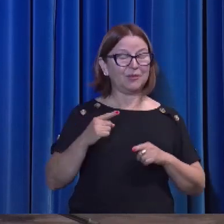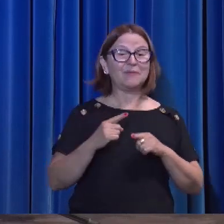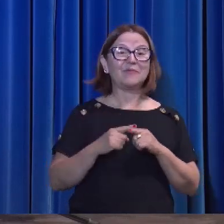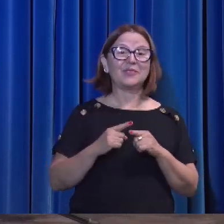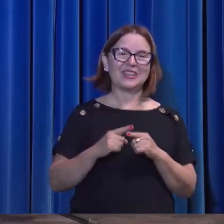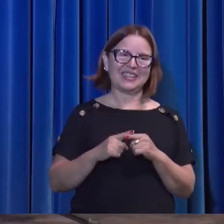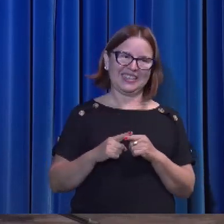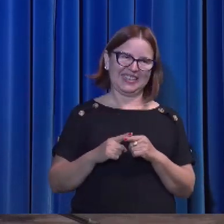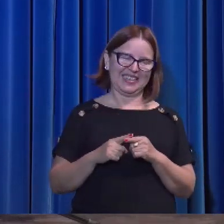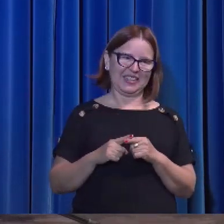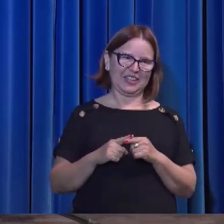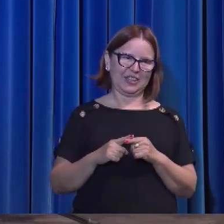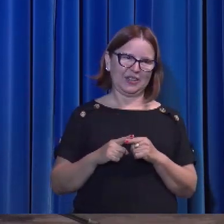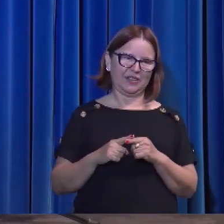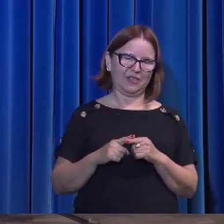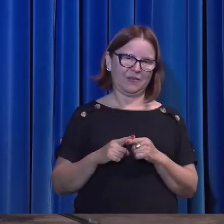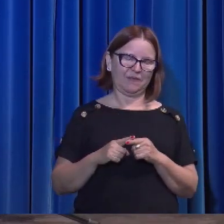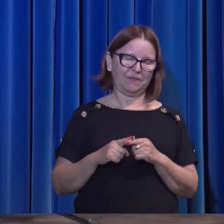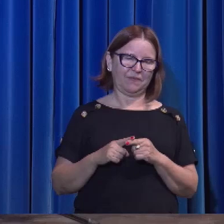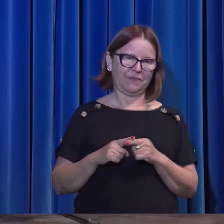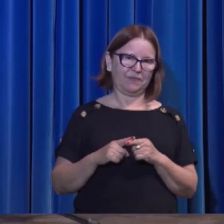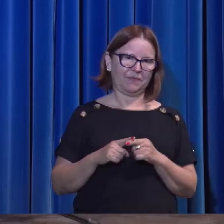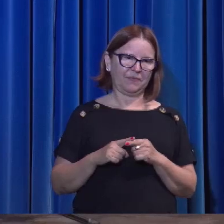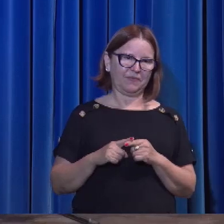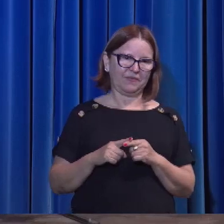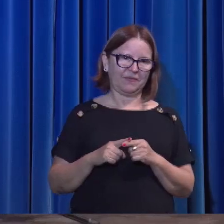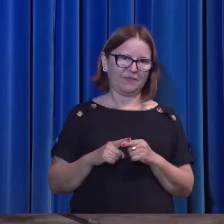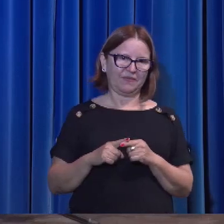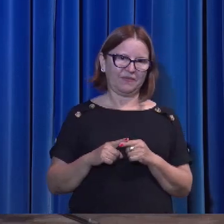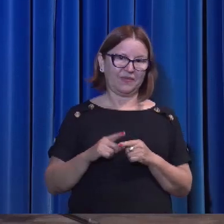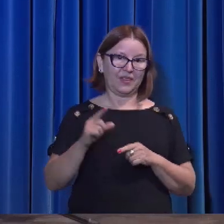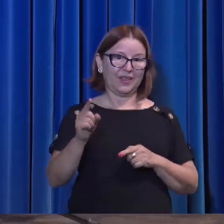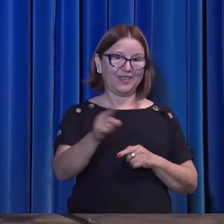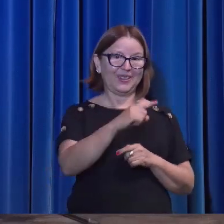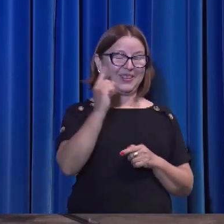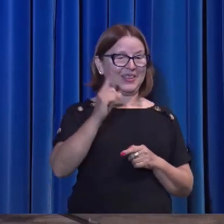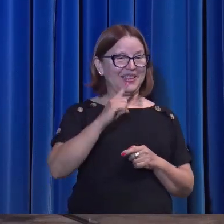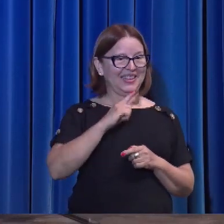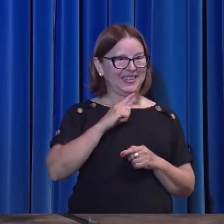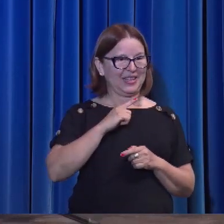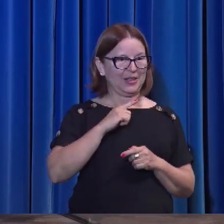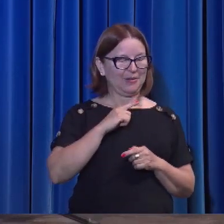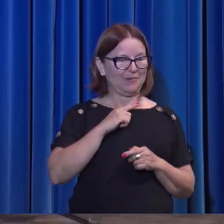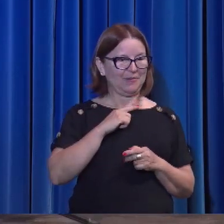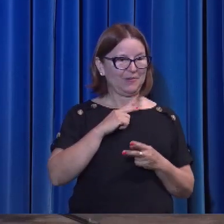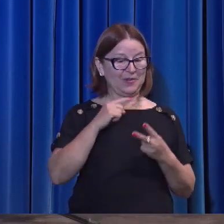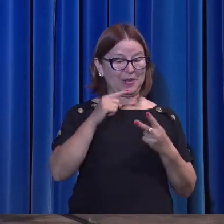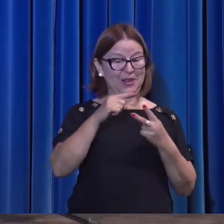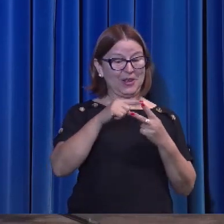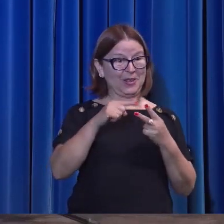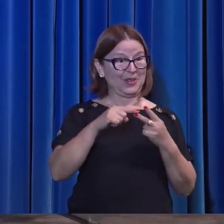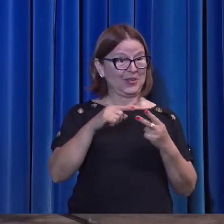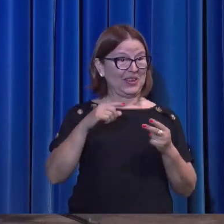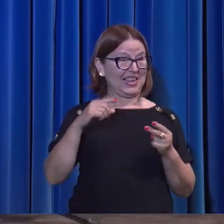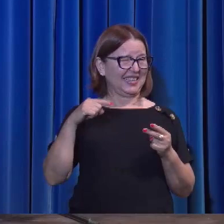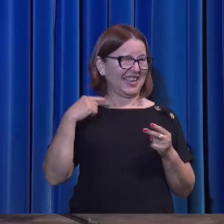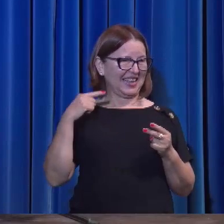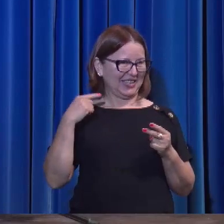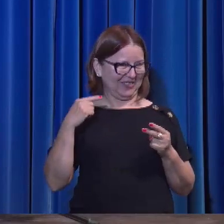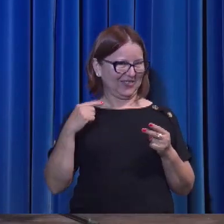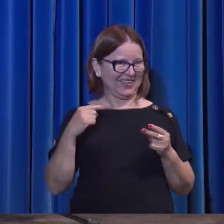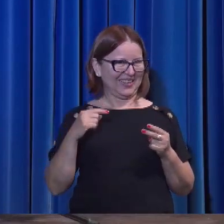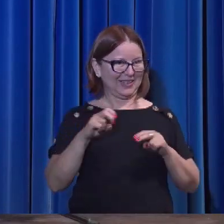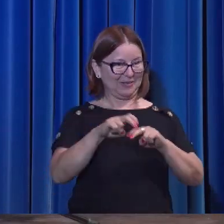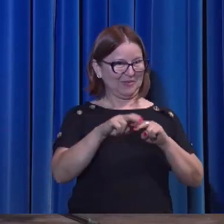Porque, como por assim dizer, nós temos dois advogados na nossa causa. E isso nós vamos caminhar um pouquinho